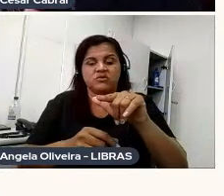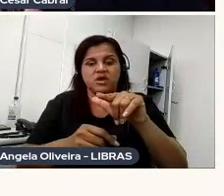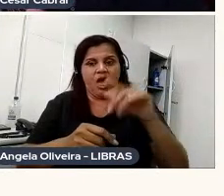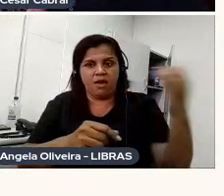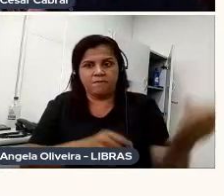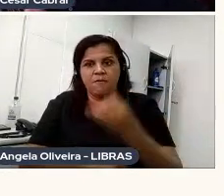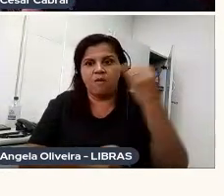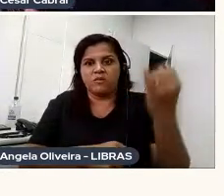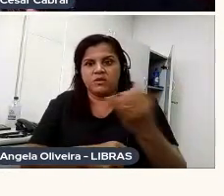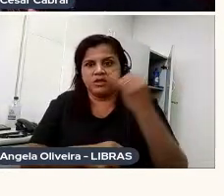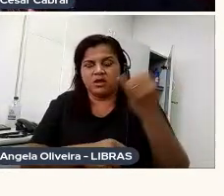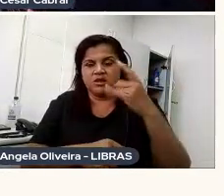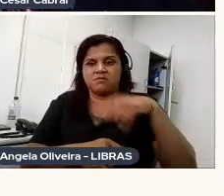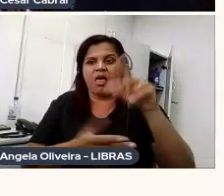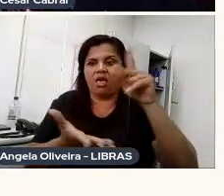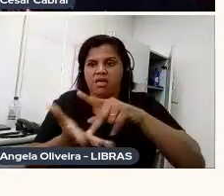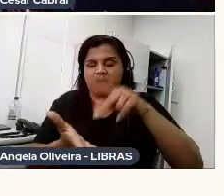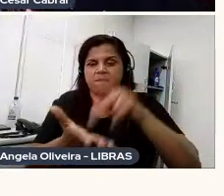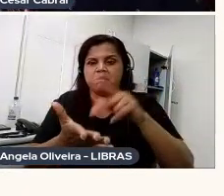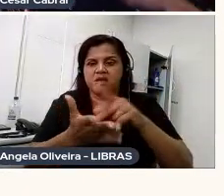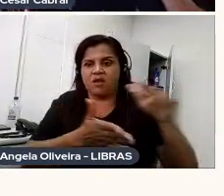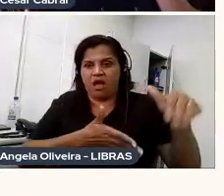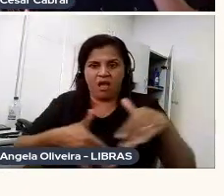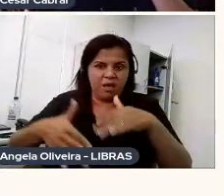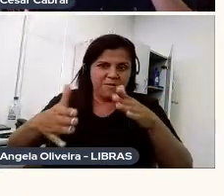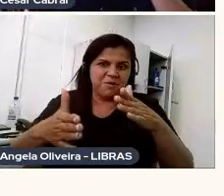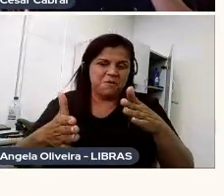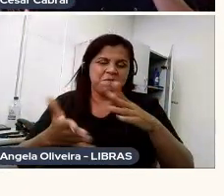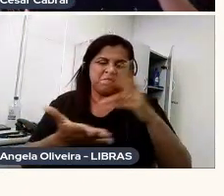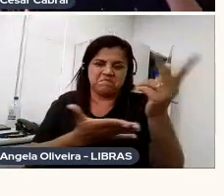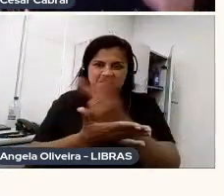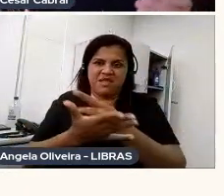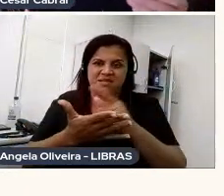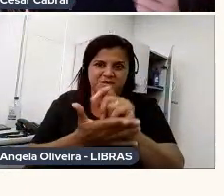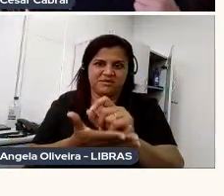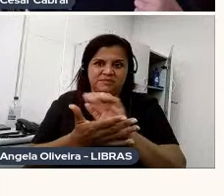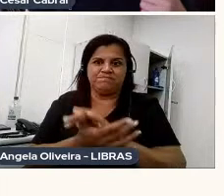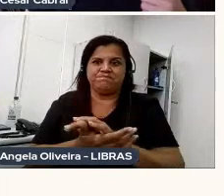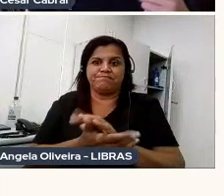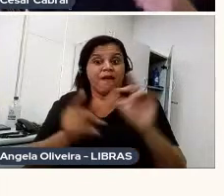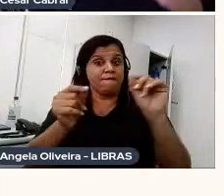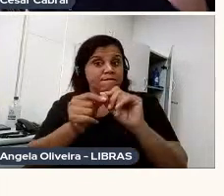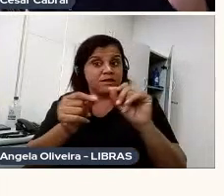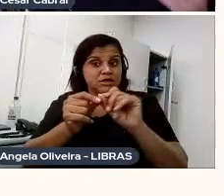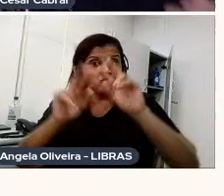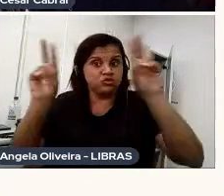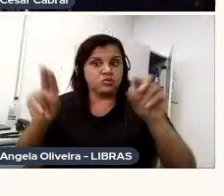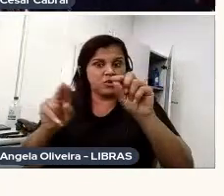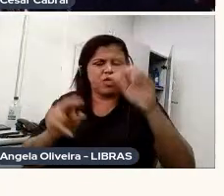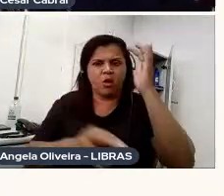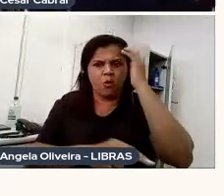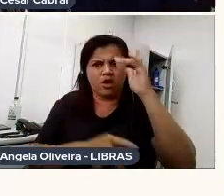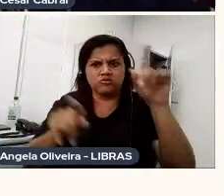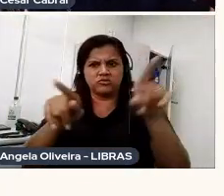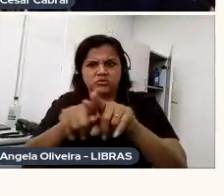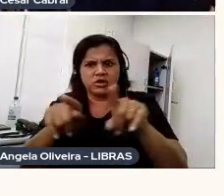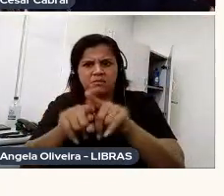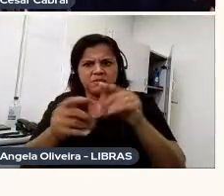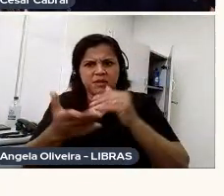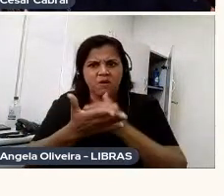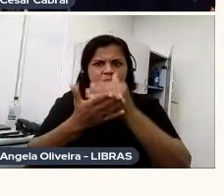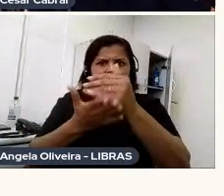realmente eu tomar caminho pra animação, fazendo só um parênteses, eu acho também, pra quem tá começando,